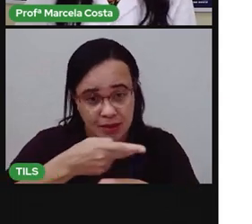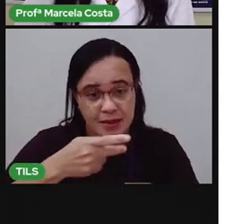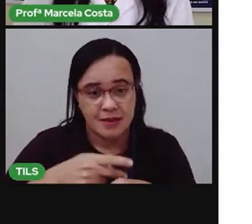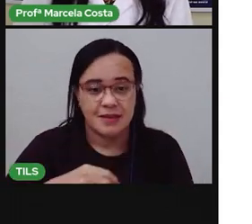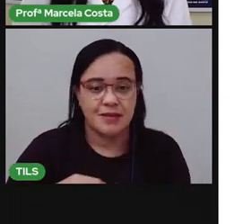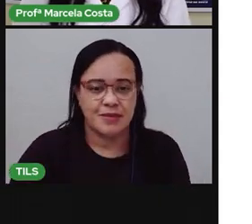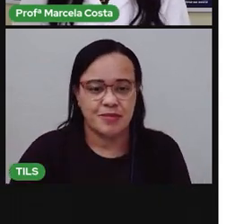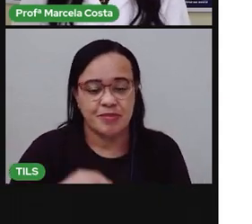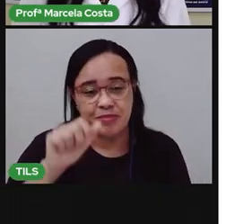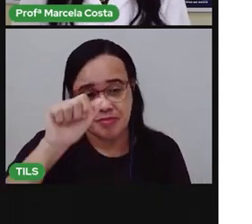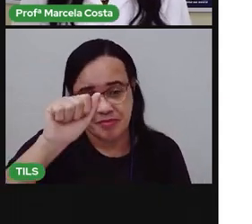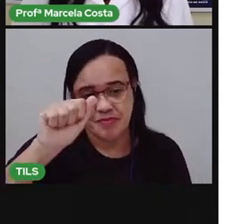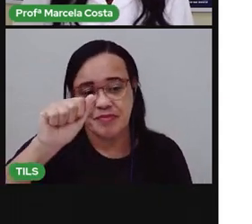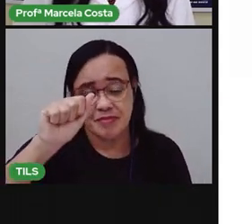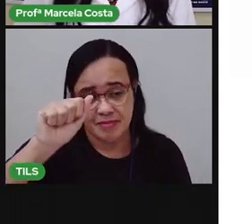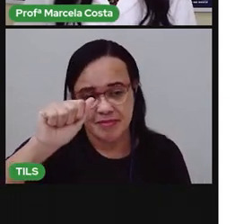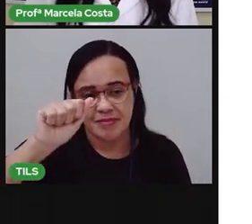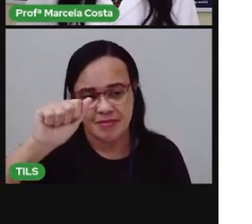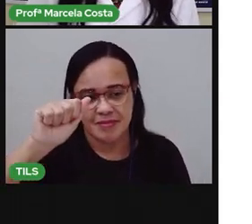Olha.